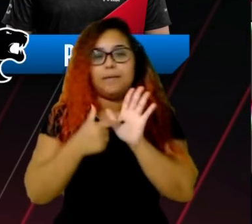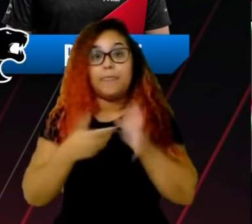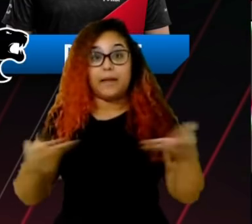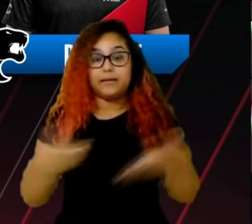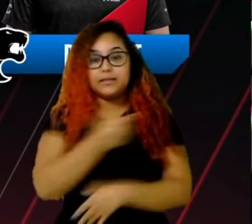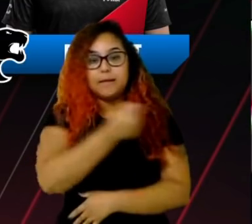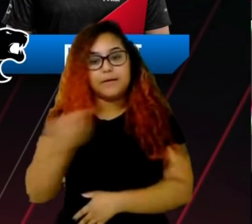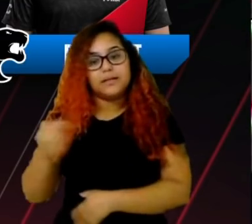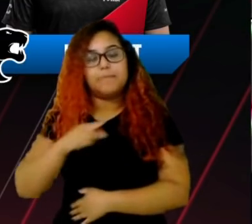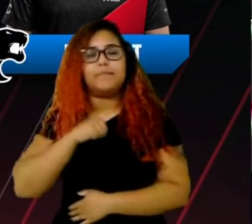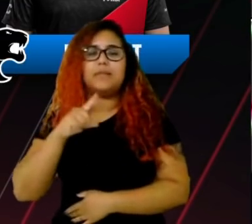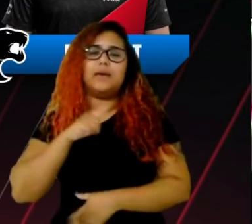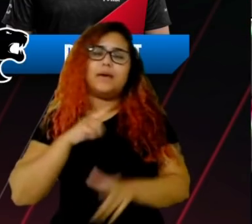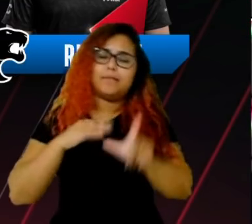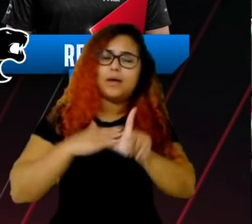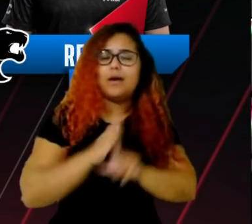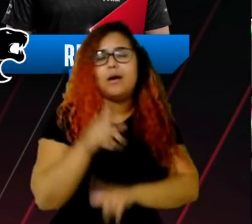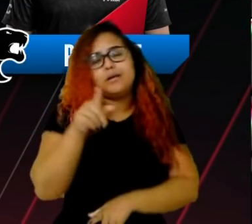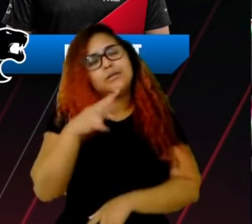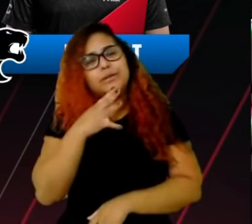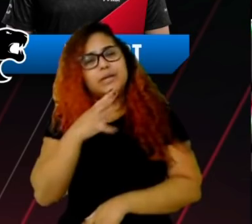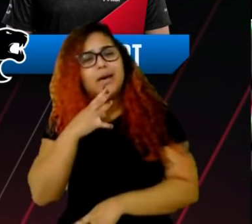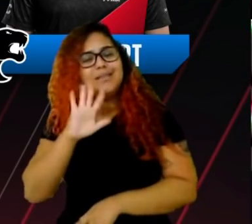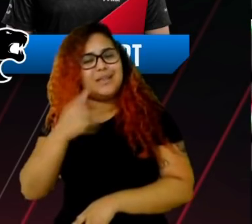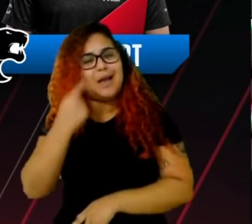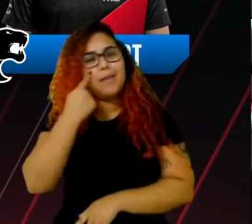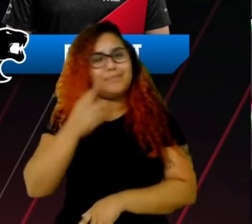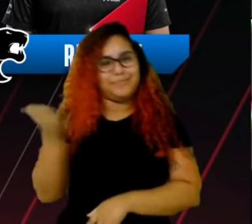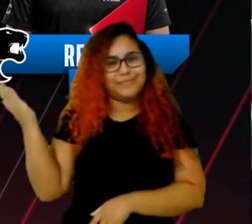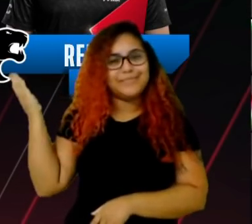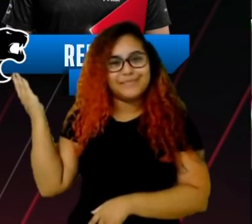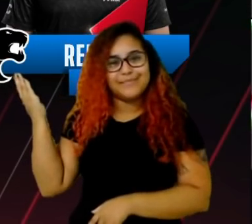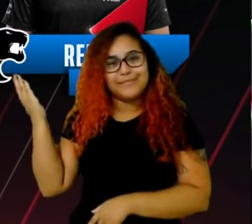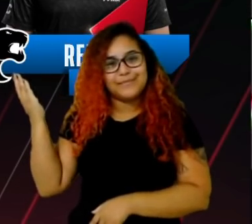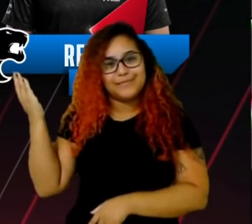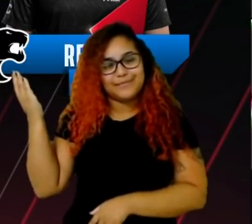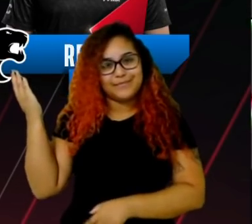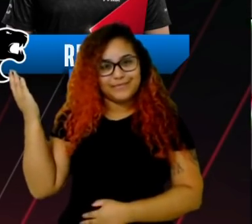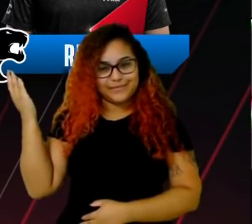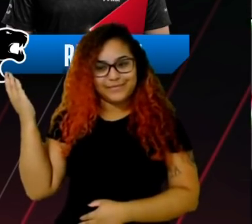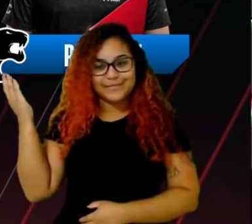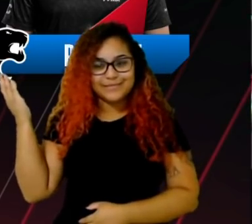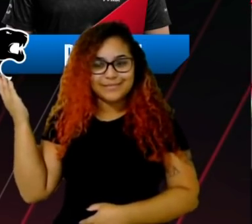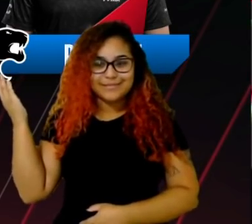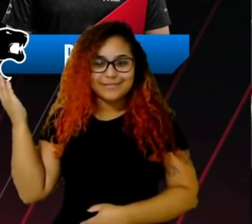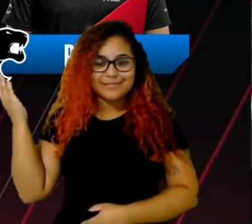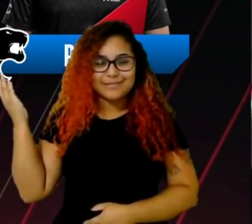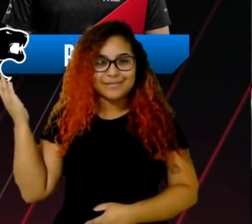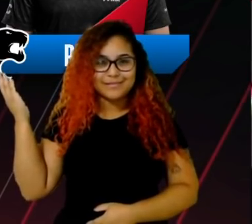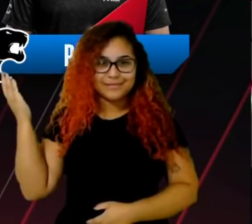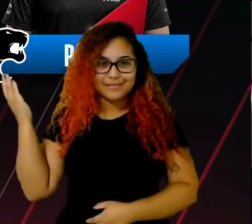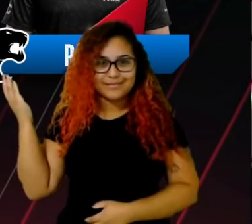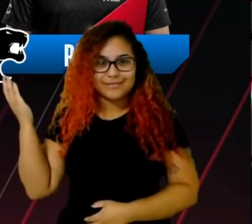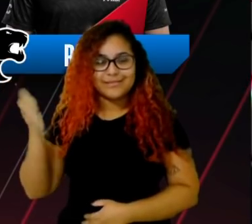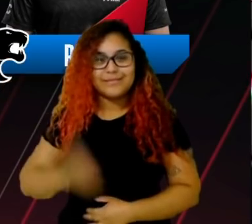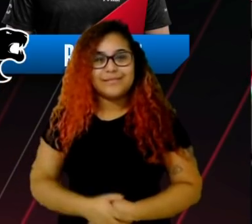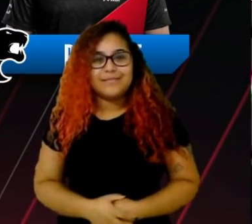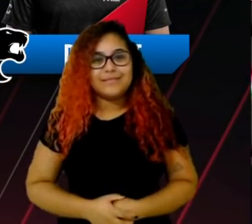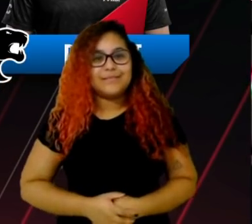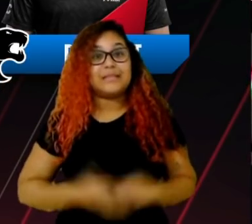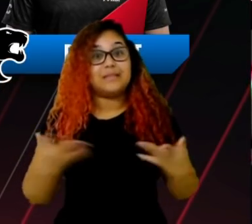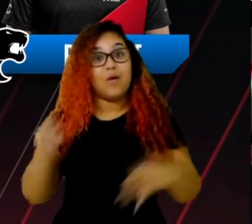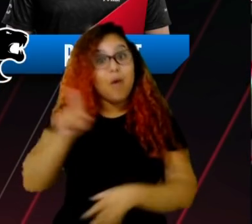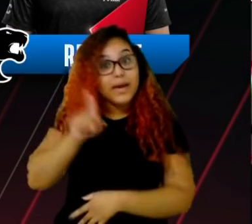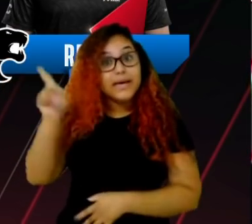um Dudão, que o Marlin tá meio a contra gosto, queria o Netubas, aí o Revolta falou Netuno, é o seguinte, essa seleção da semana foi pegada, Revolta?